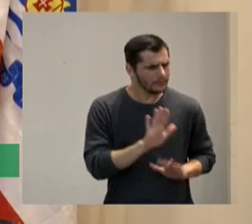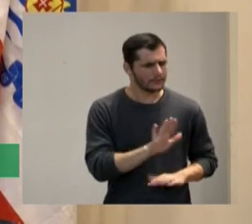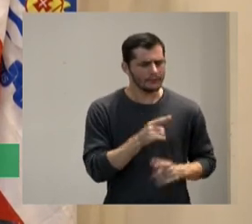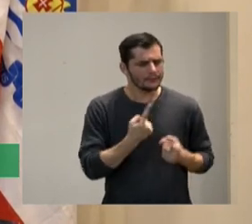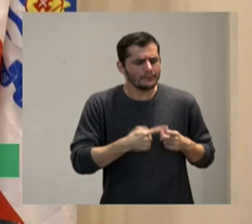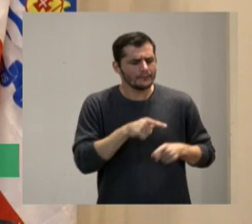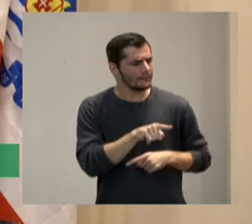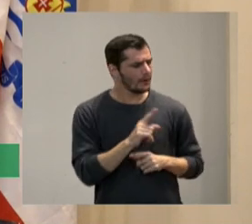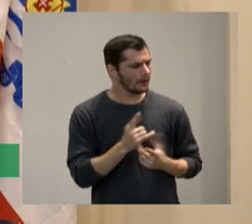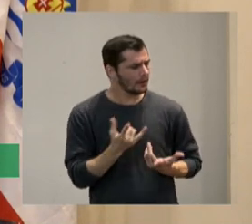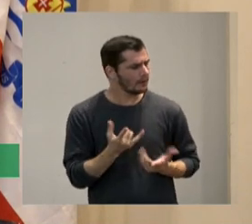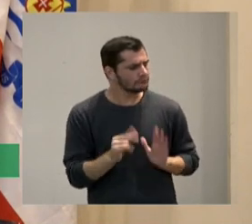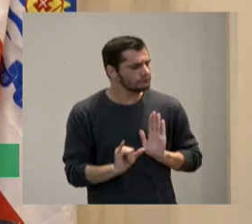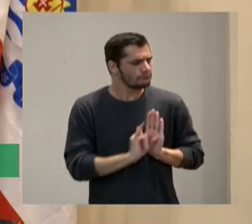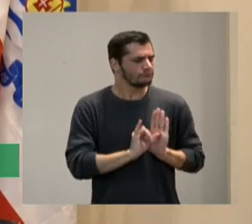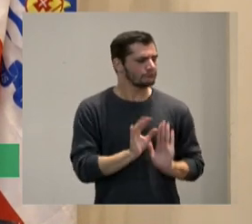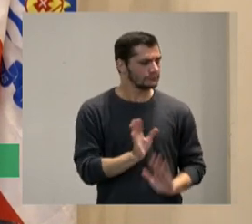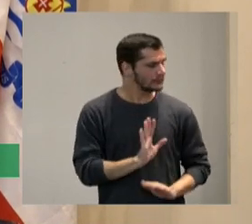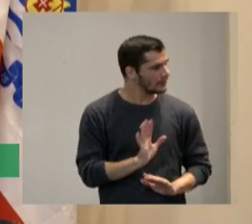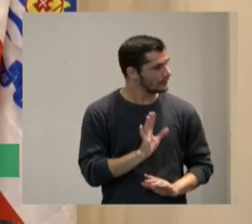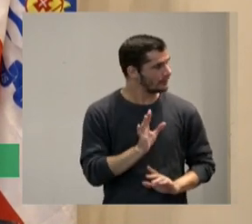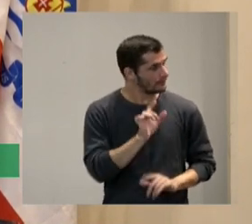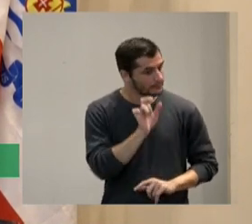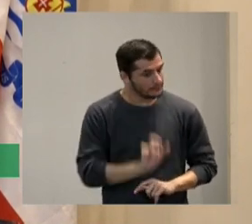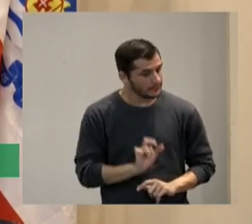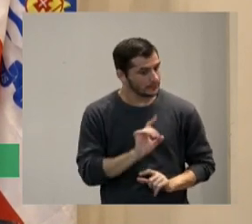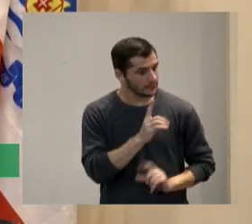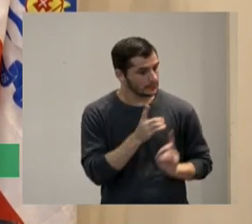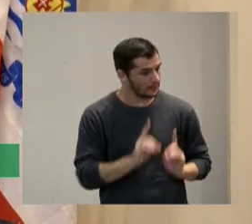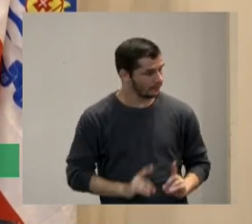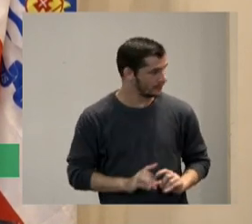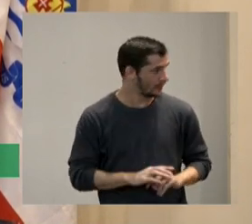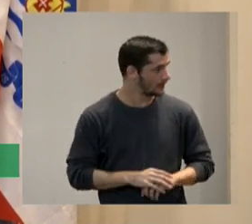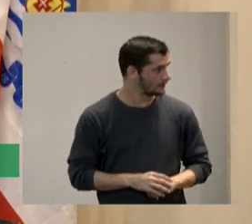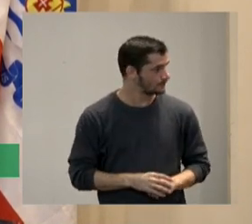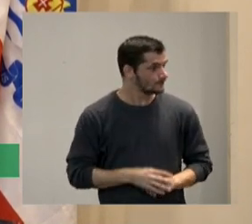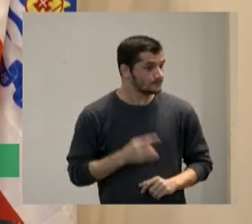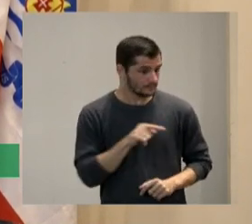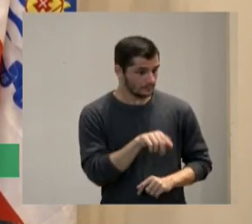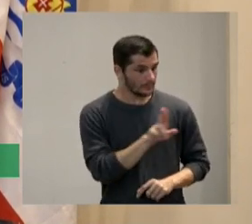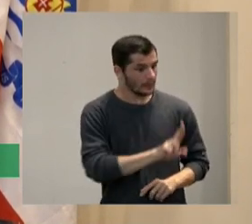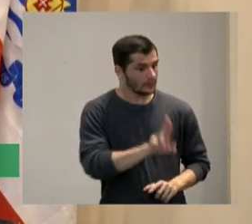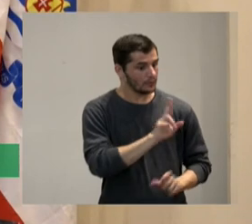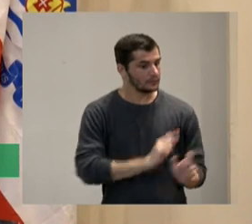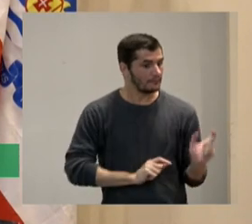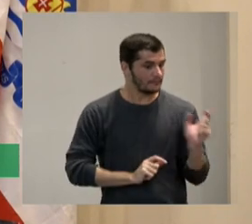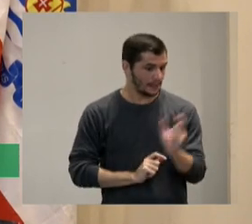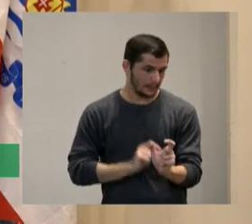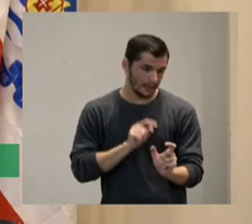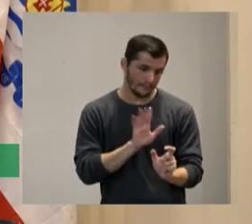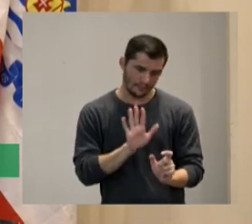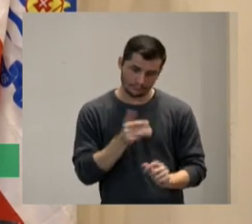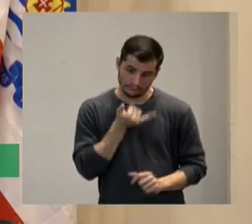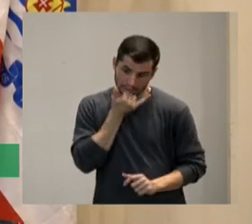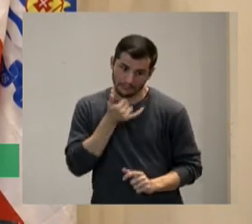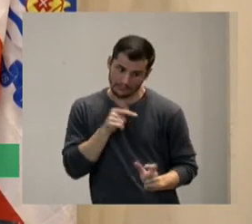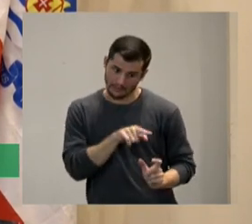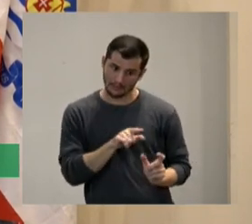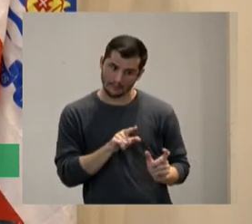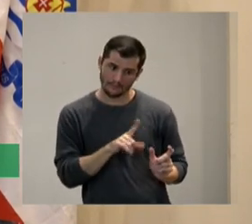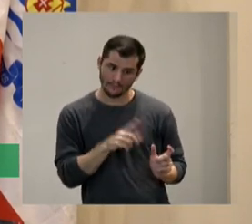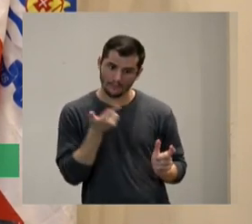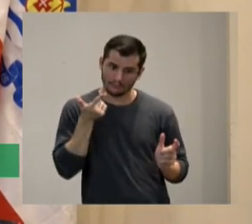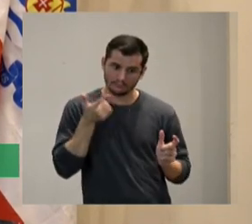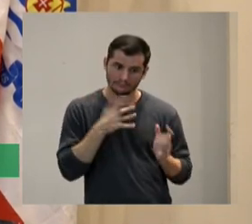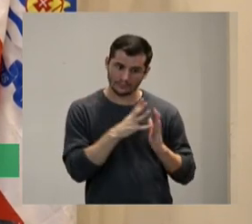que? aí né ele usou de uma palavra que não se usa mas eu vou peço desculpa mas eu vou usar exatamente o ele falou eu não quero usar isso de